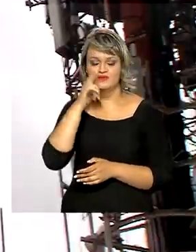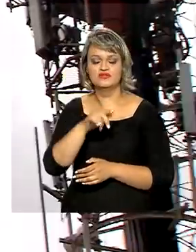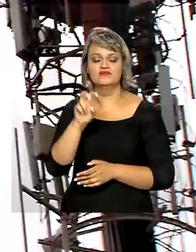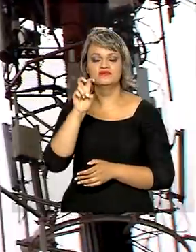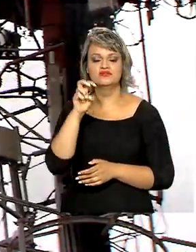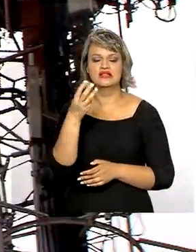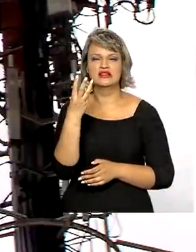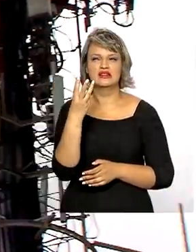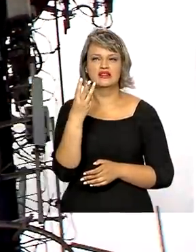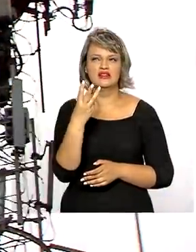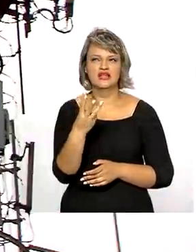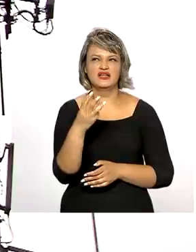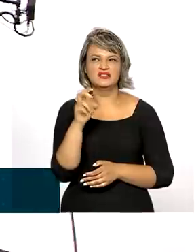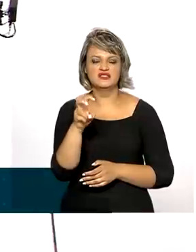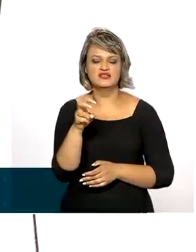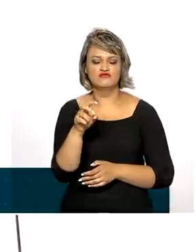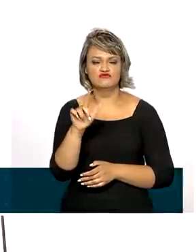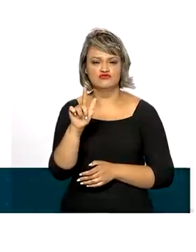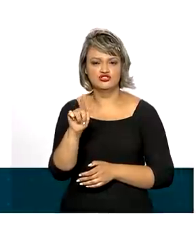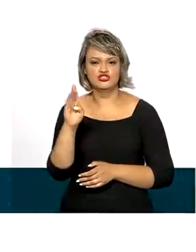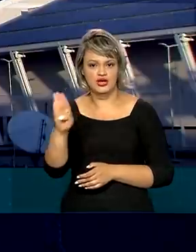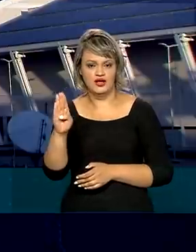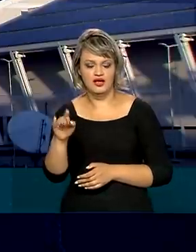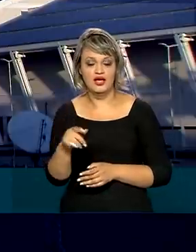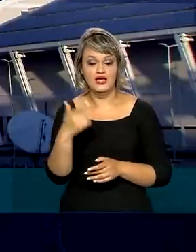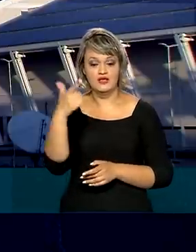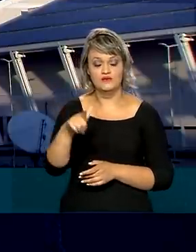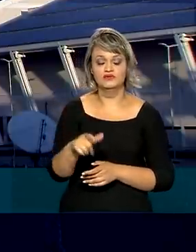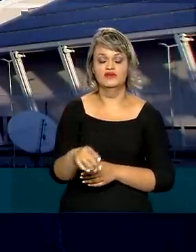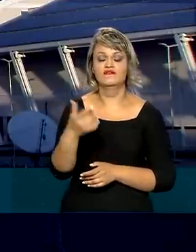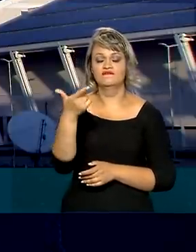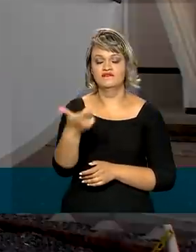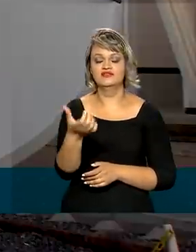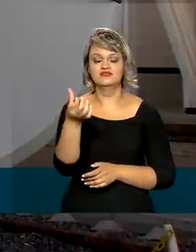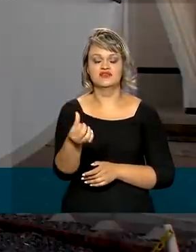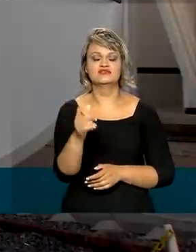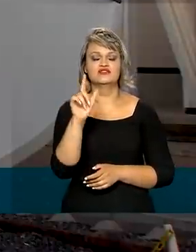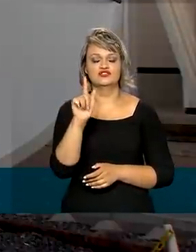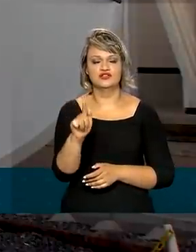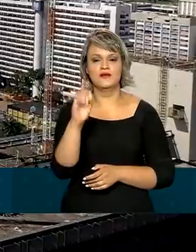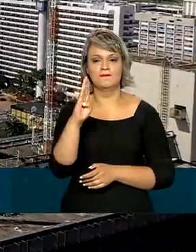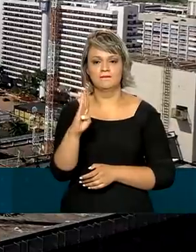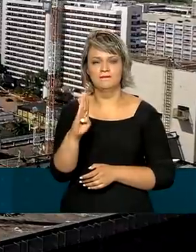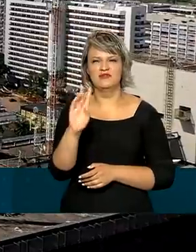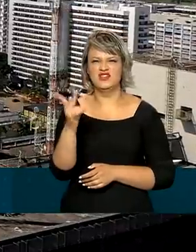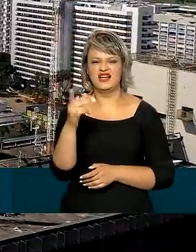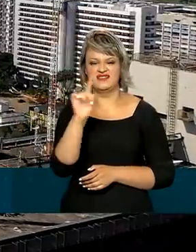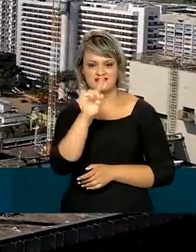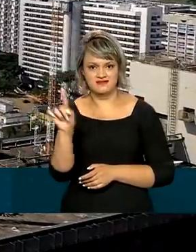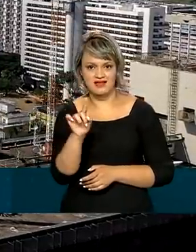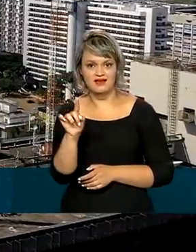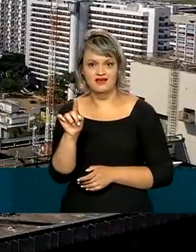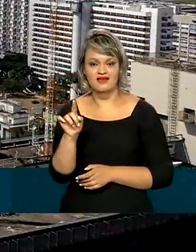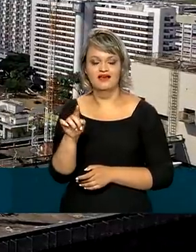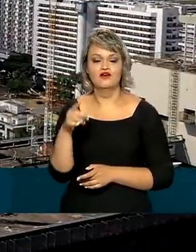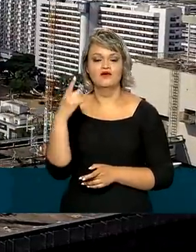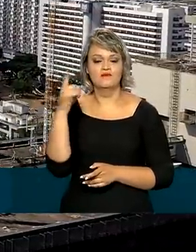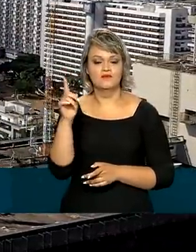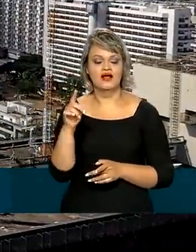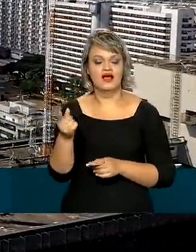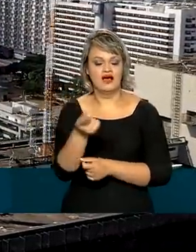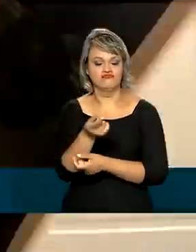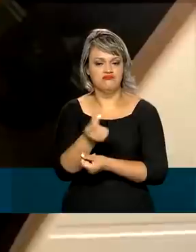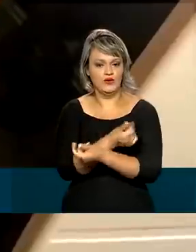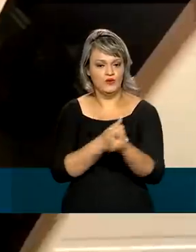considerada a principal do leilão, e a de 26 GHz, frequência para transmissão de dados da economia em